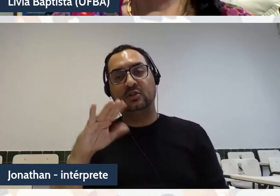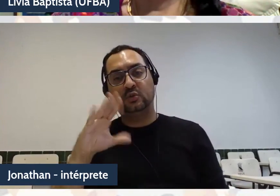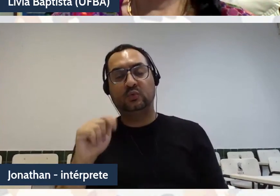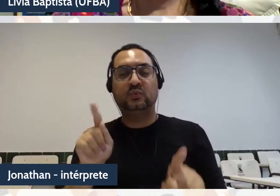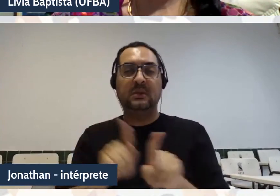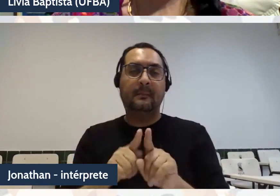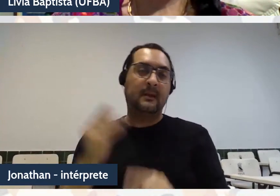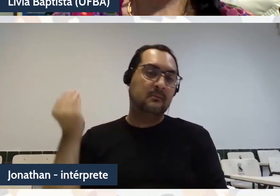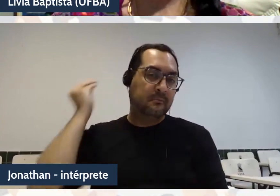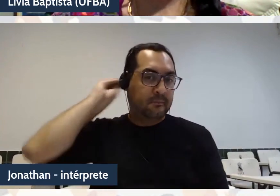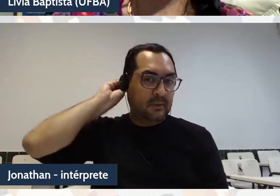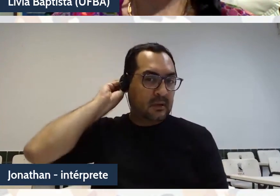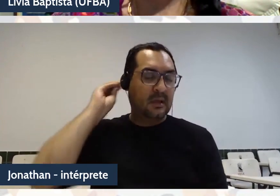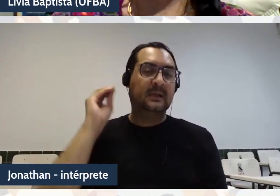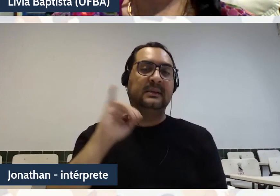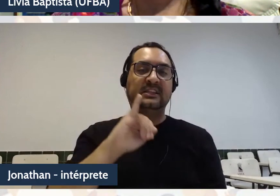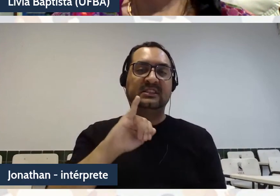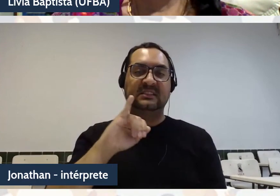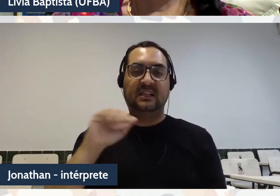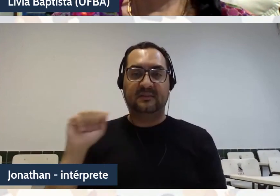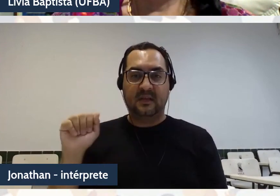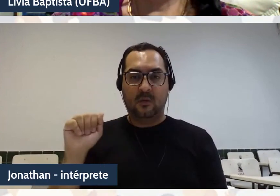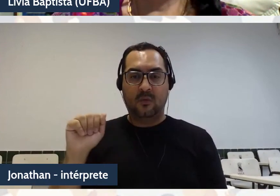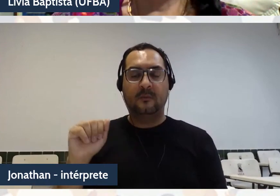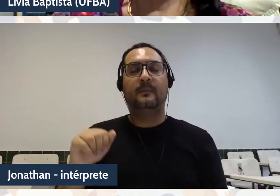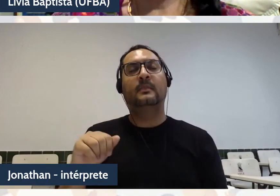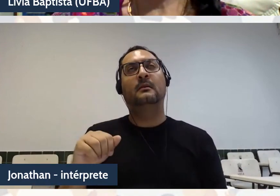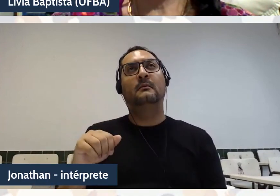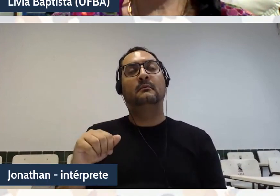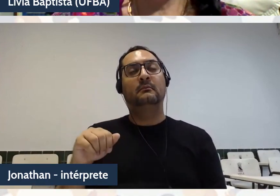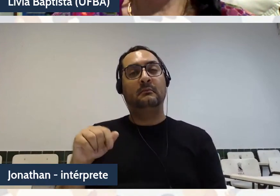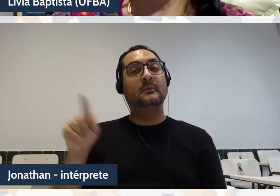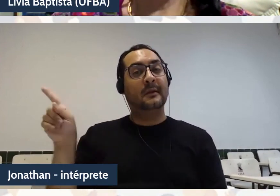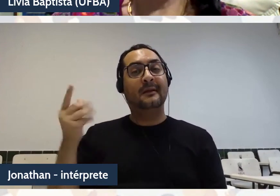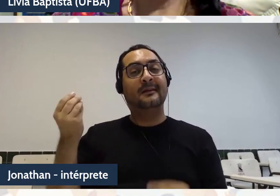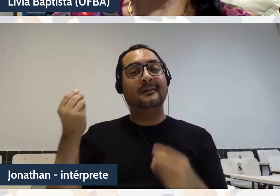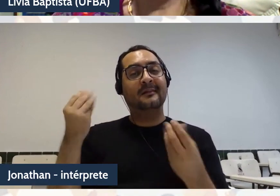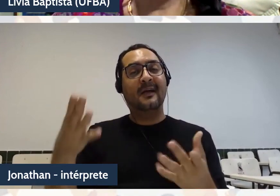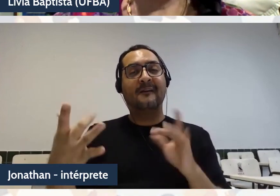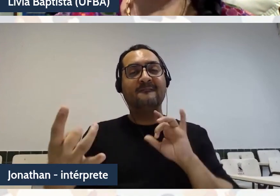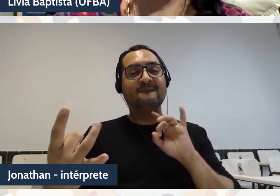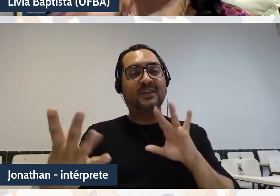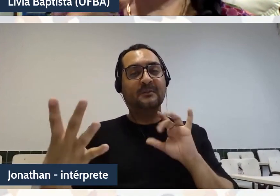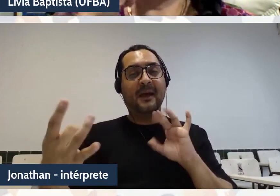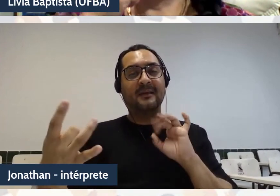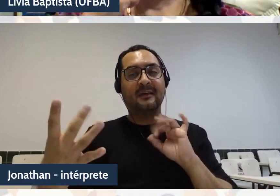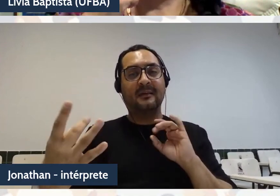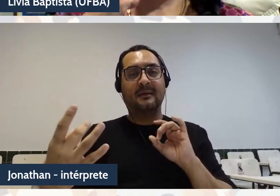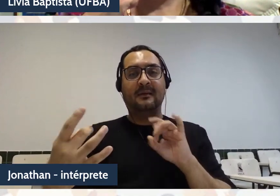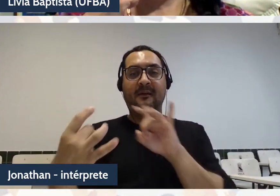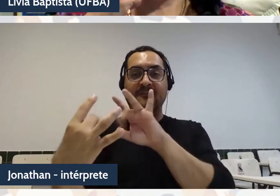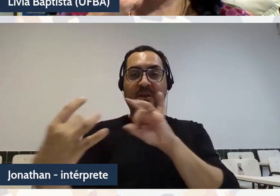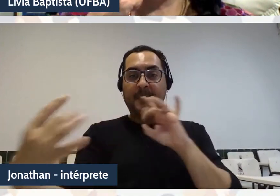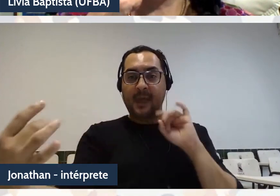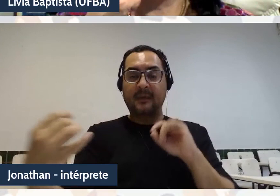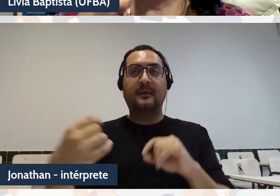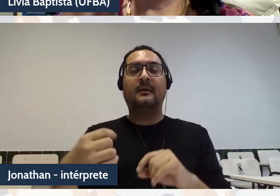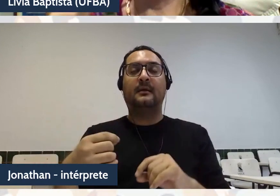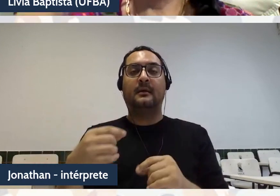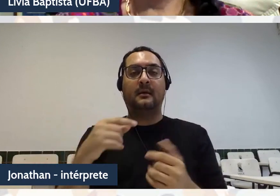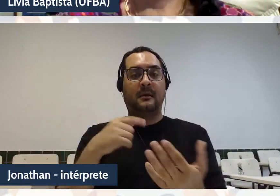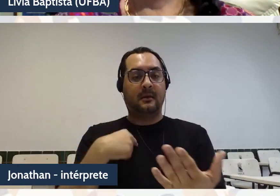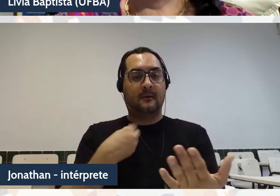através da interação com os usuários, né, gera uma espécie de feedback que se torna recurso depois para o próprio